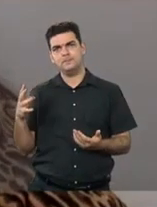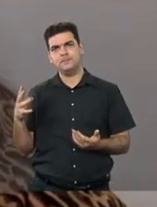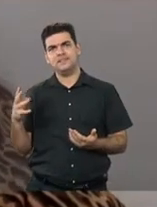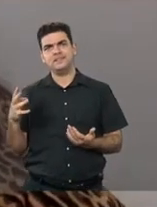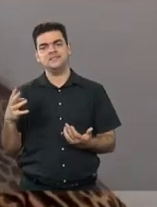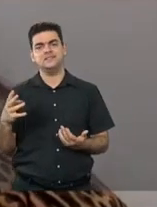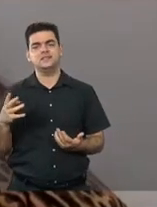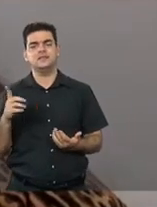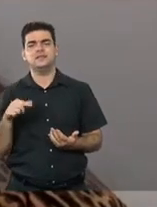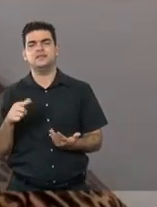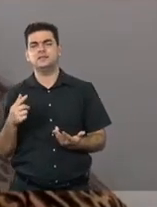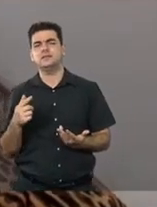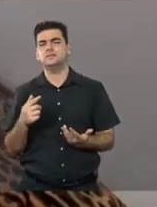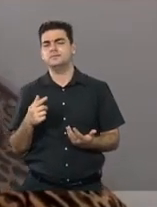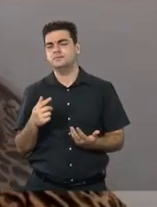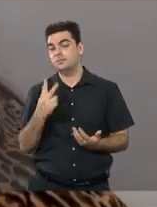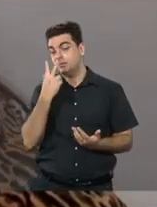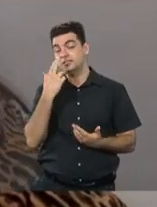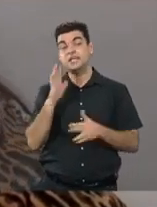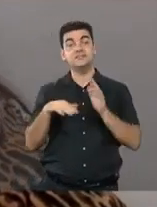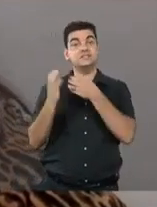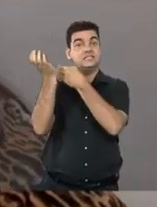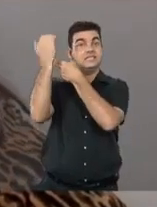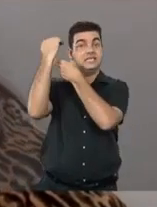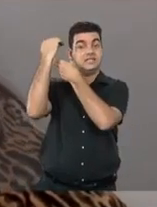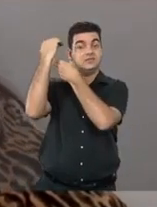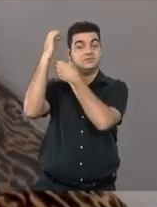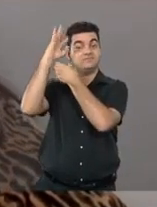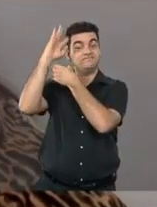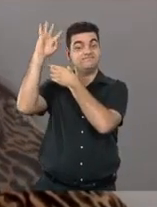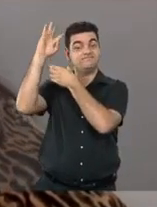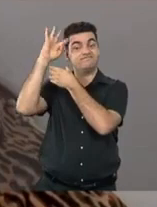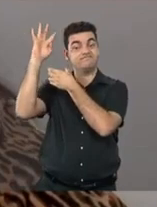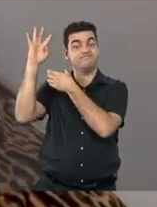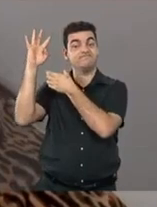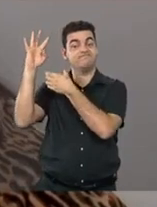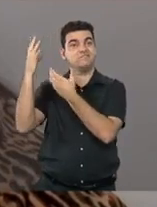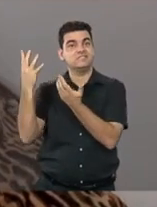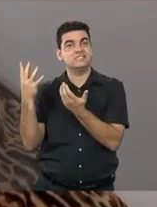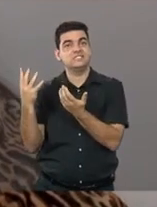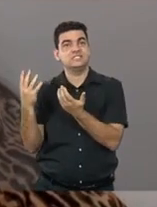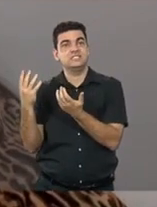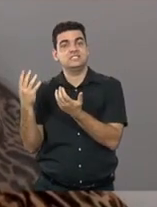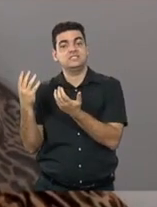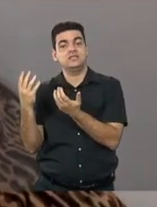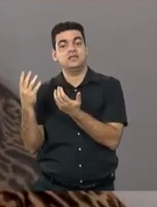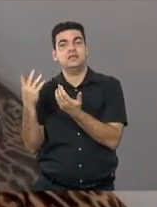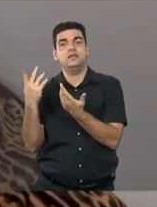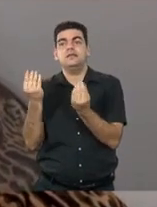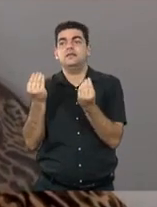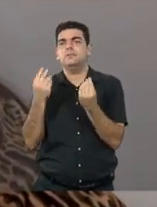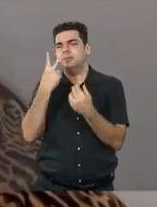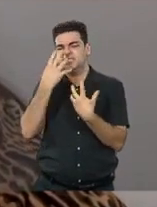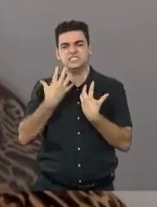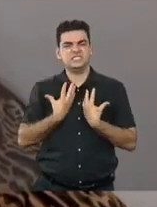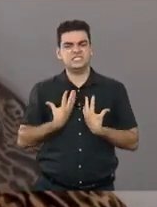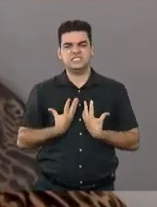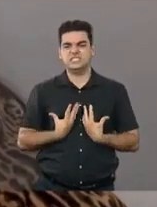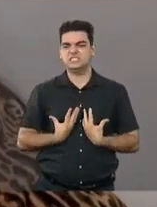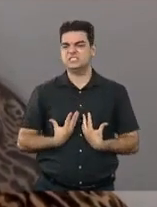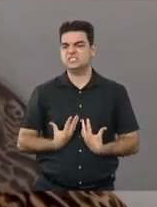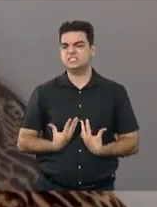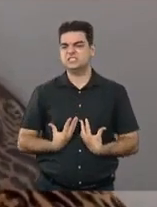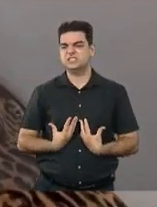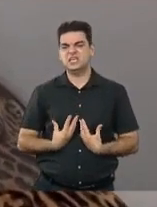eu acho que está no nível inconsciente, nas atitudes inconscientes ainda, é que as pessoas estão cansadas disso.